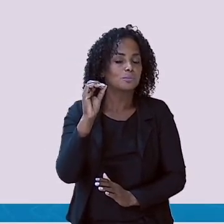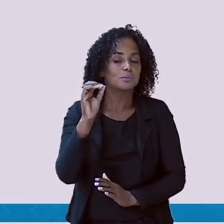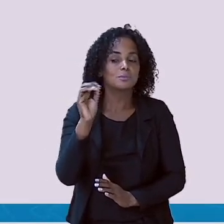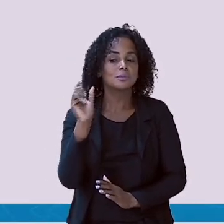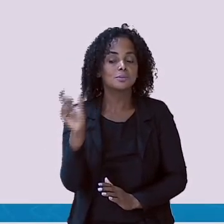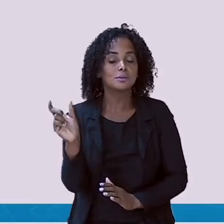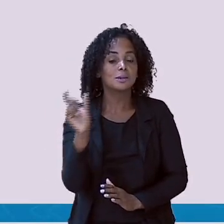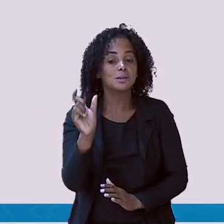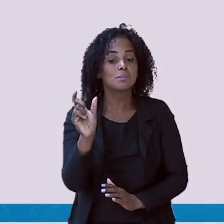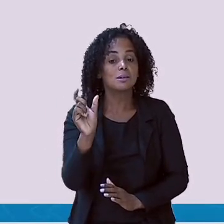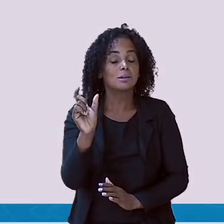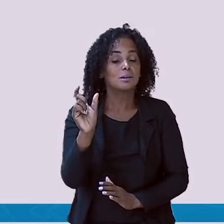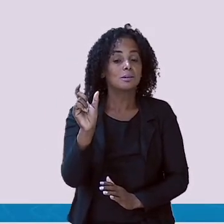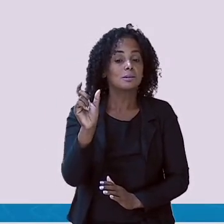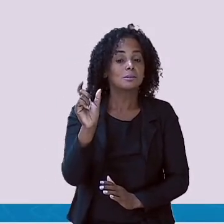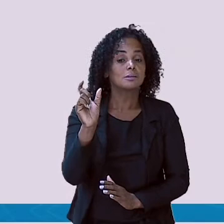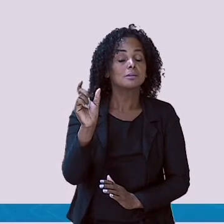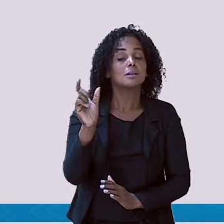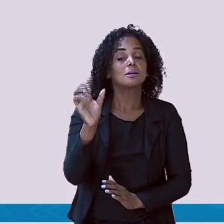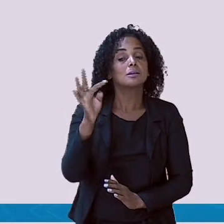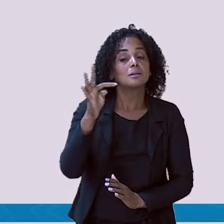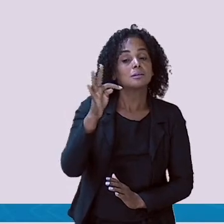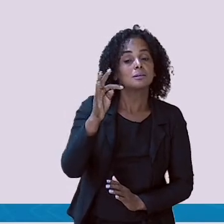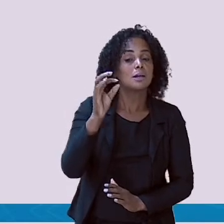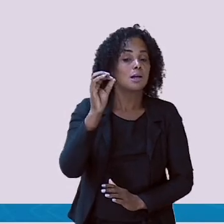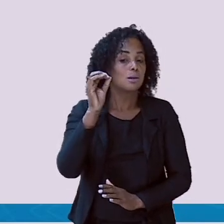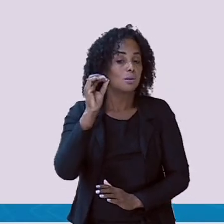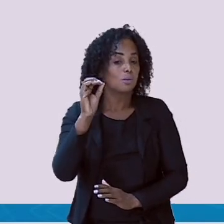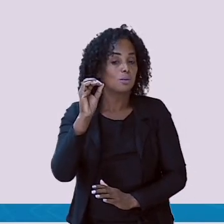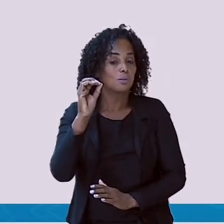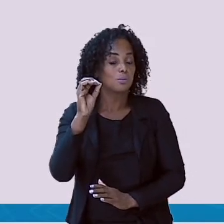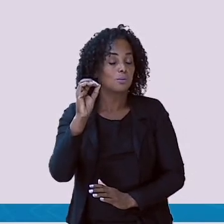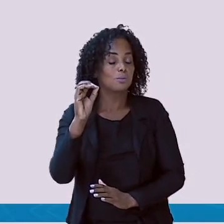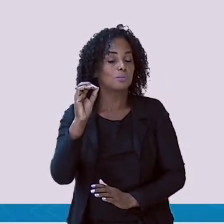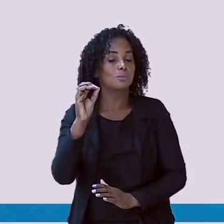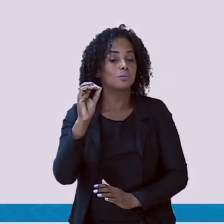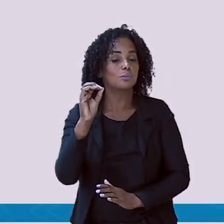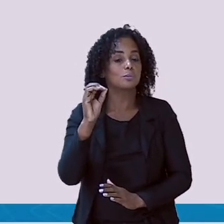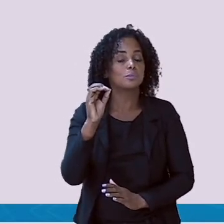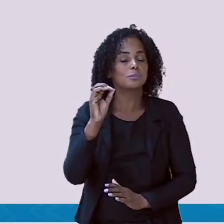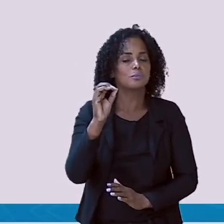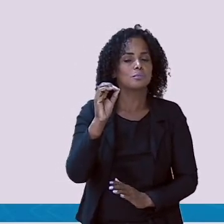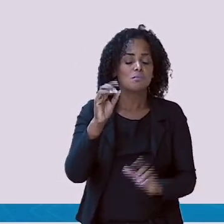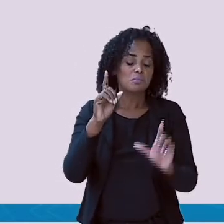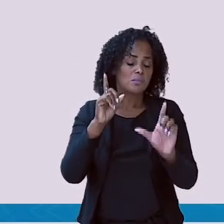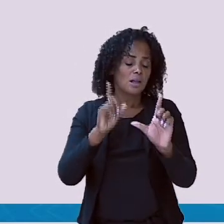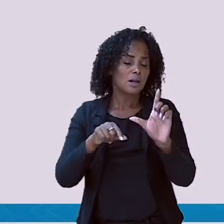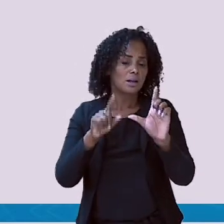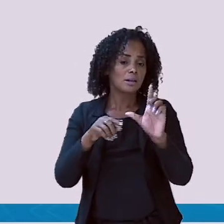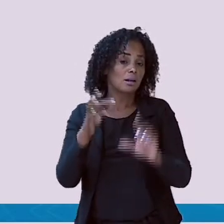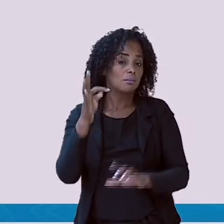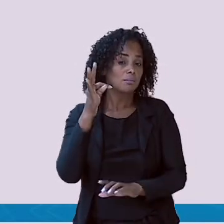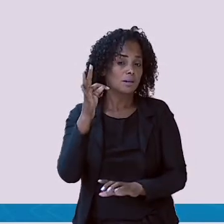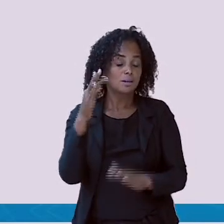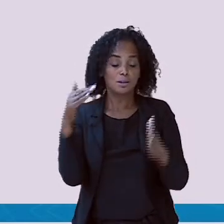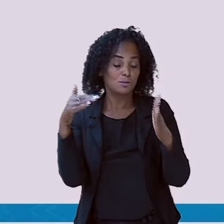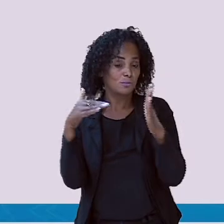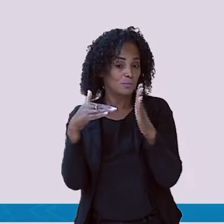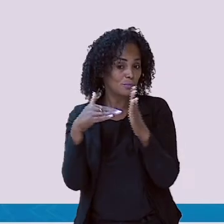aqui, a letra T está na última sílaba. Nós vamos colocar ela aqui,